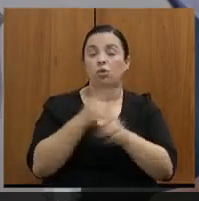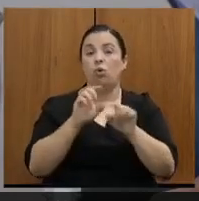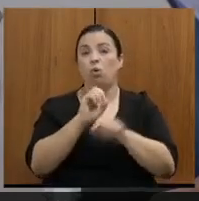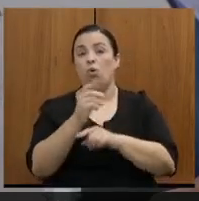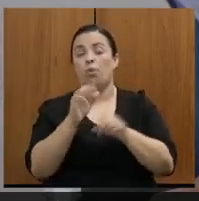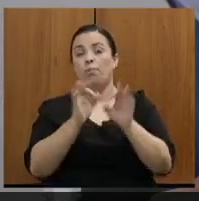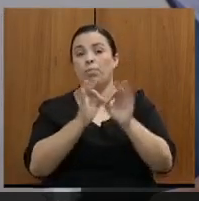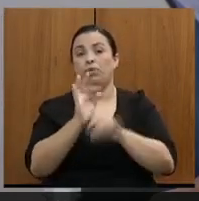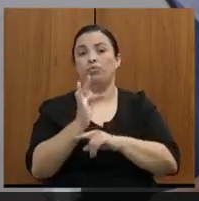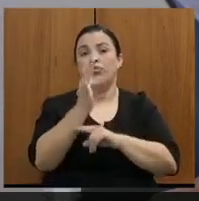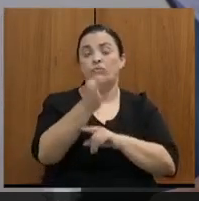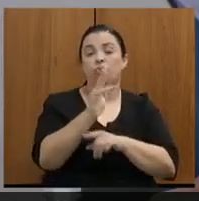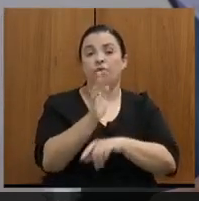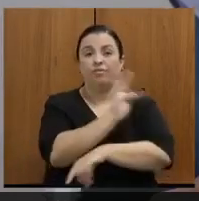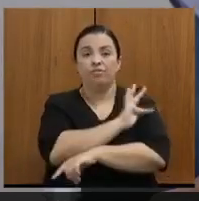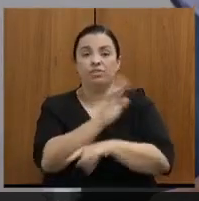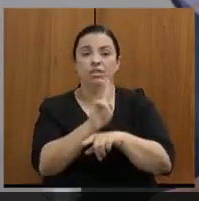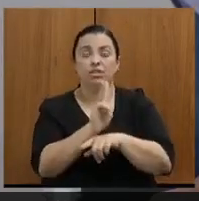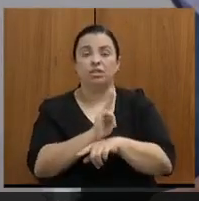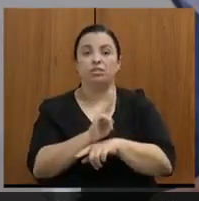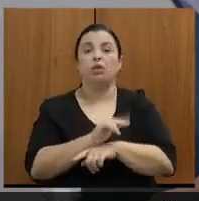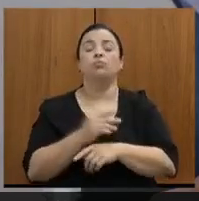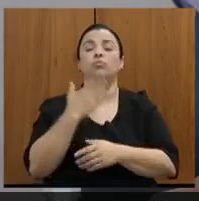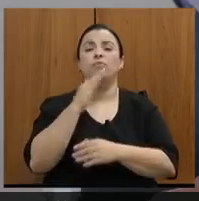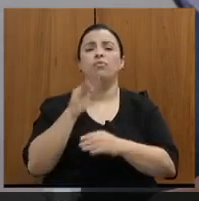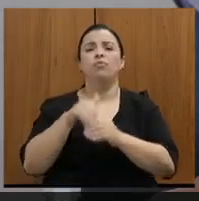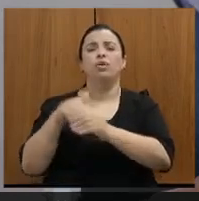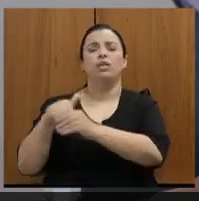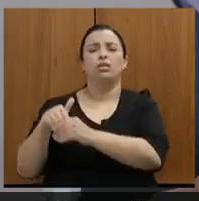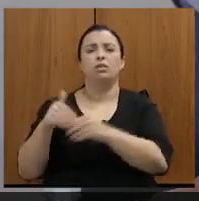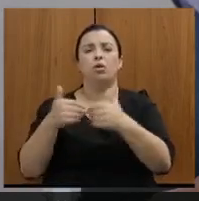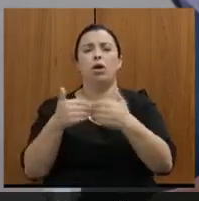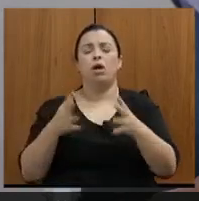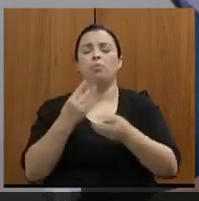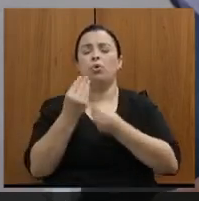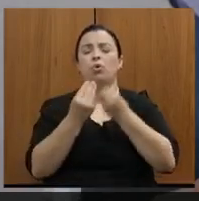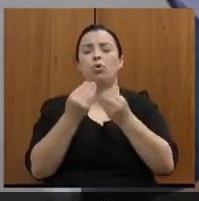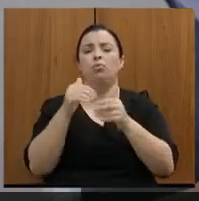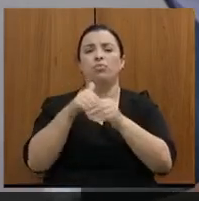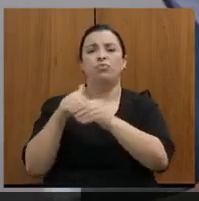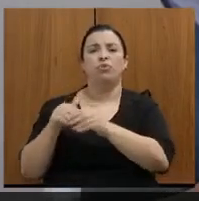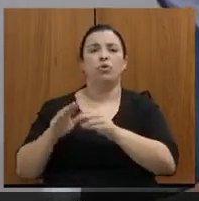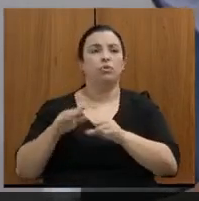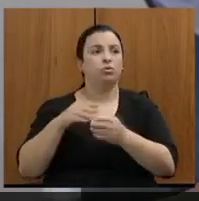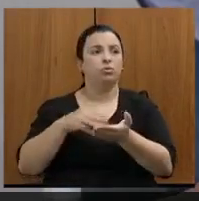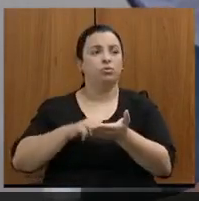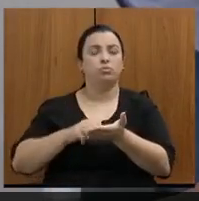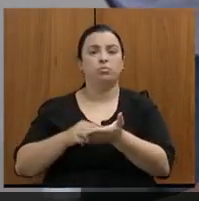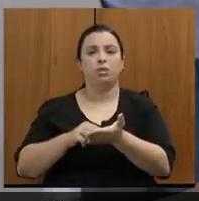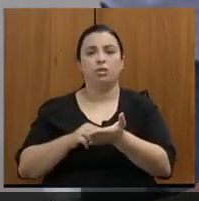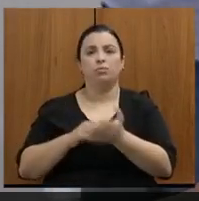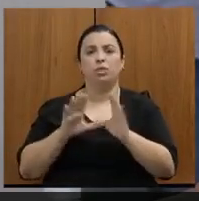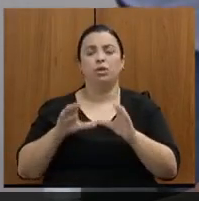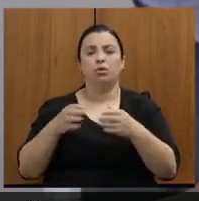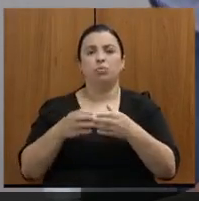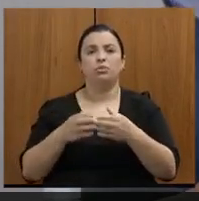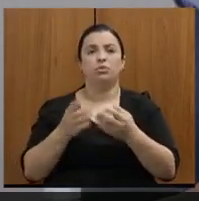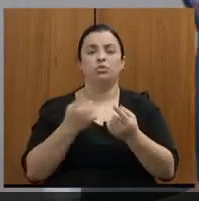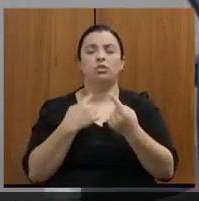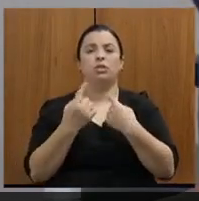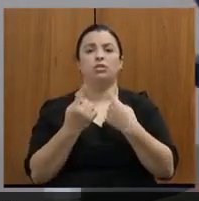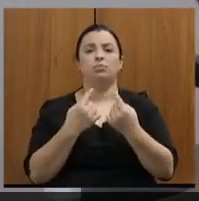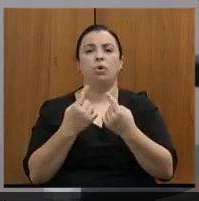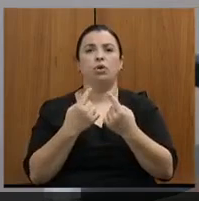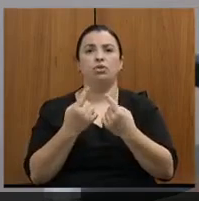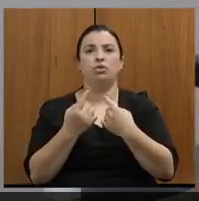de atuações já registradas em votação ao requerimento, como votam os membros pela Comissão de Transportes.